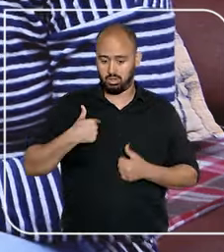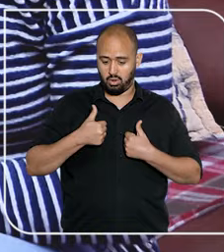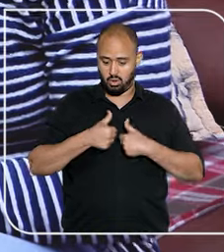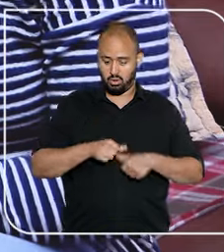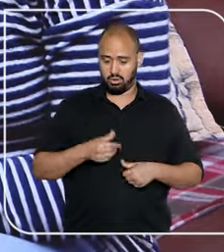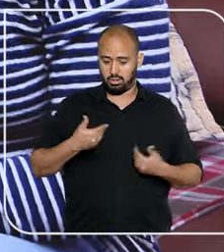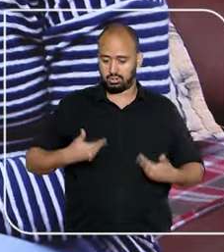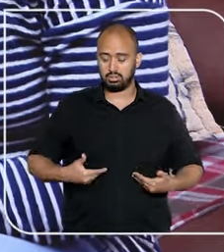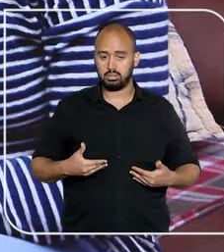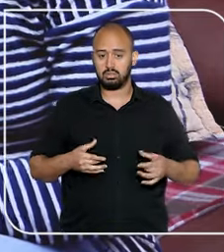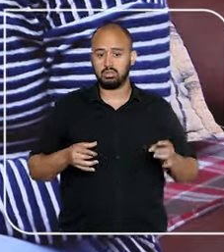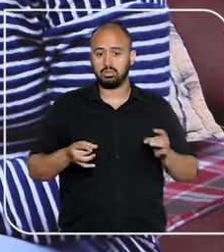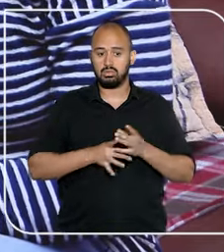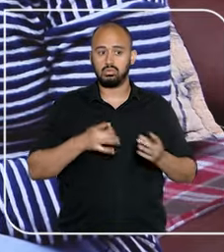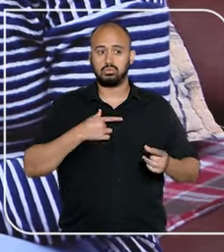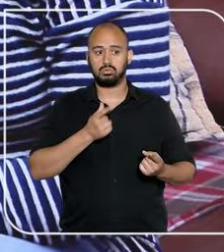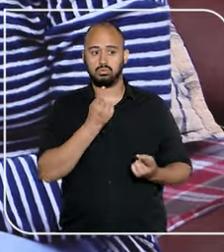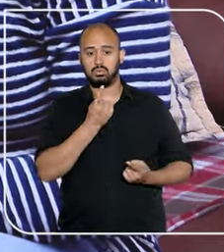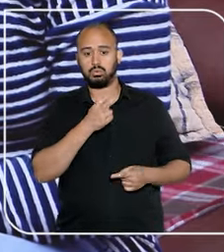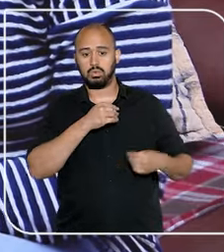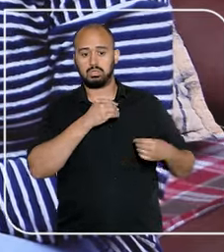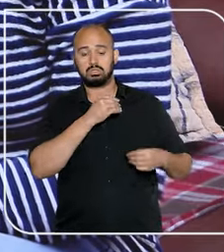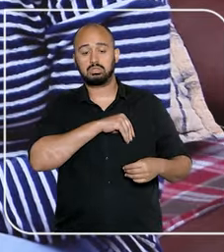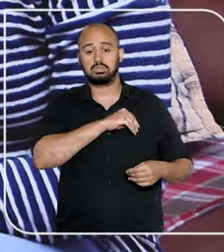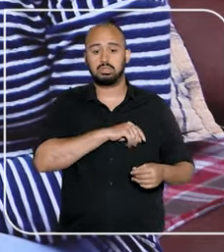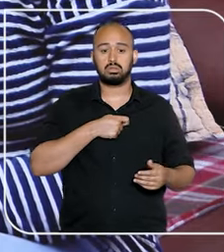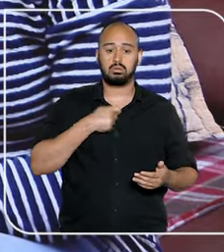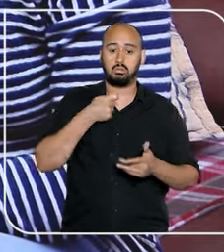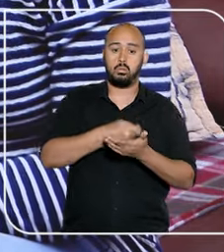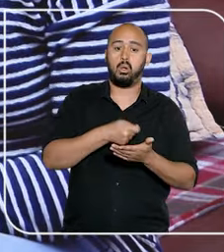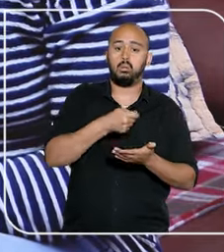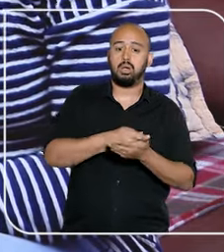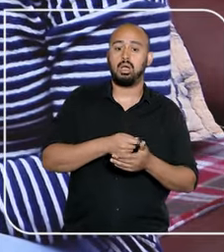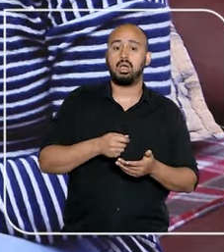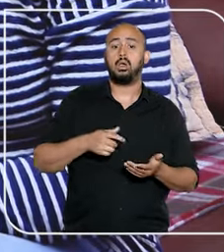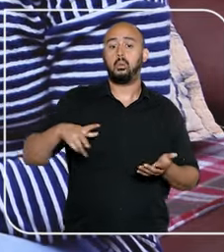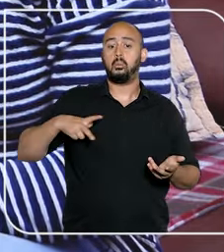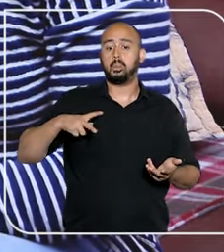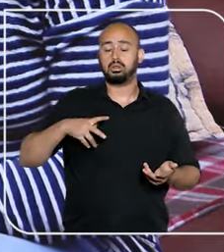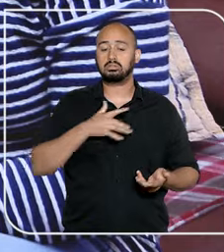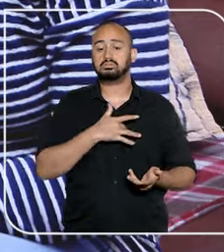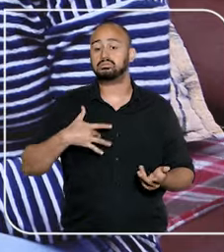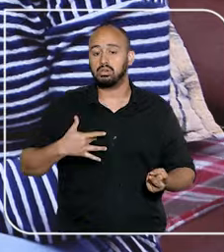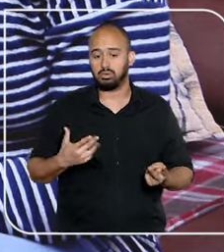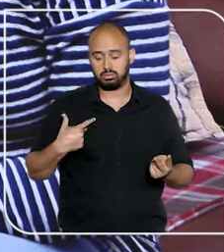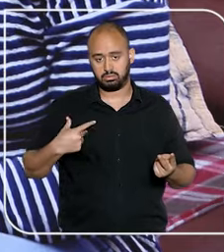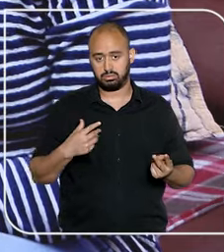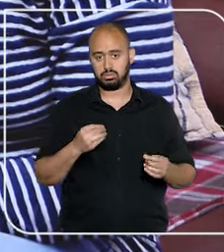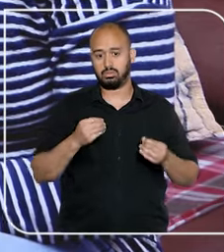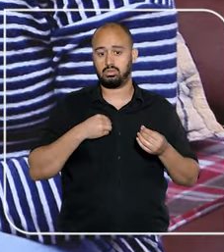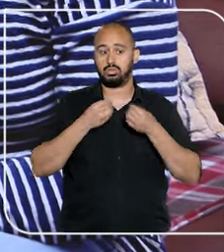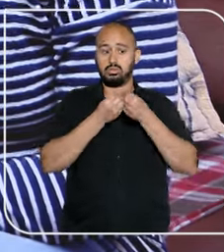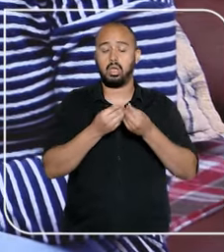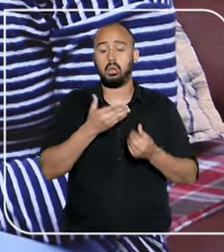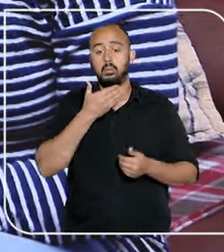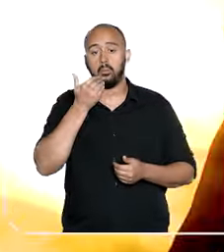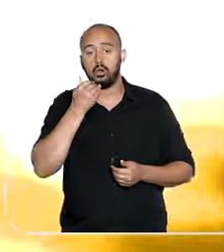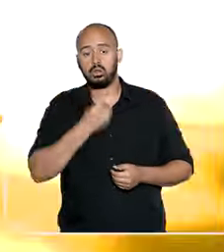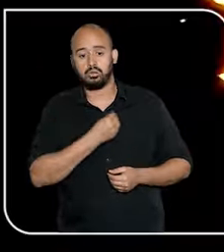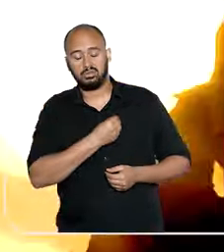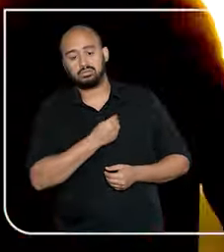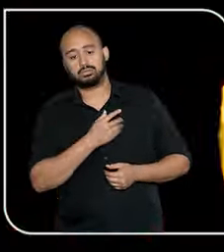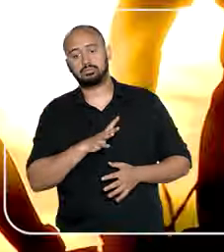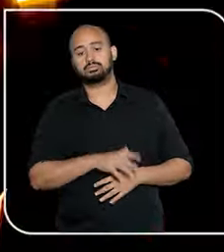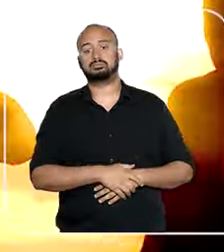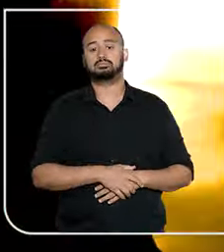mísero mortal aqui que recebe salário e o salário só é para custear, pagar plano de saúde e dar qualidade de vida.